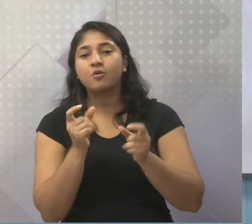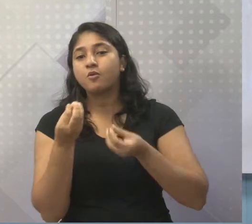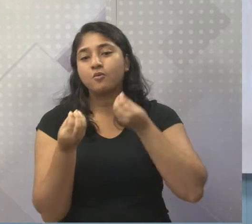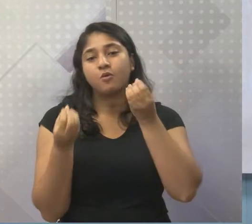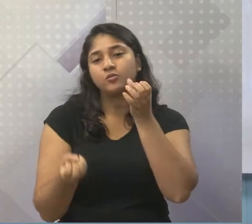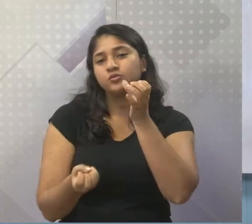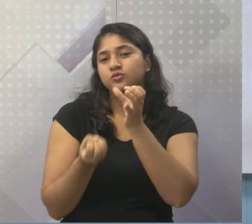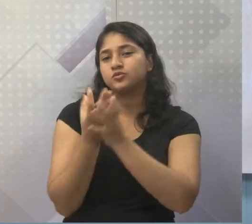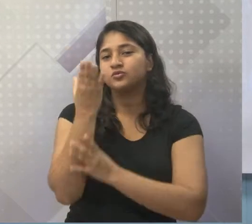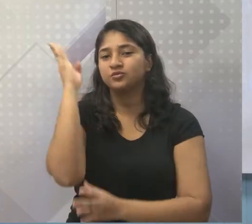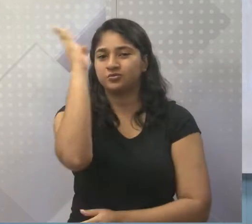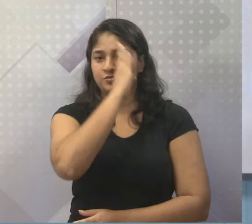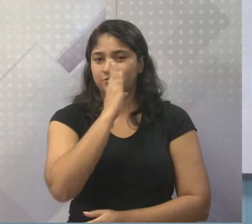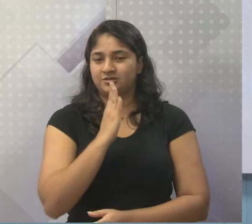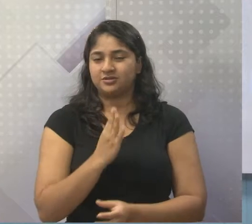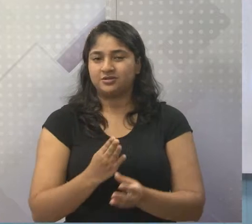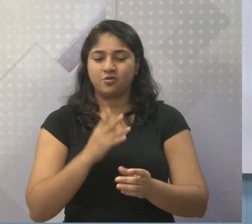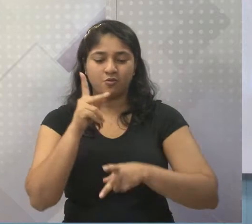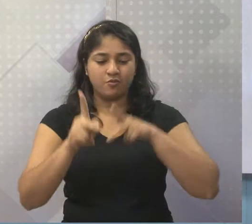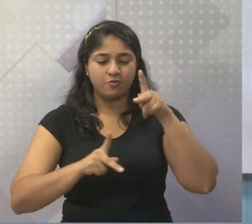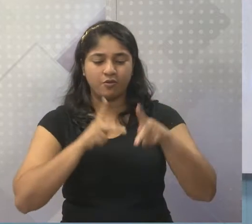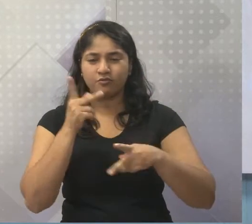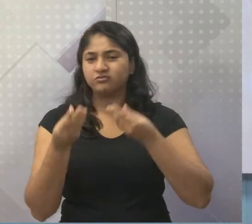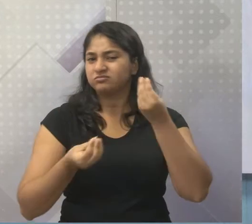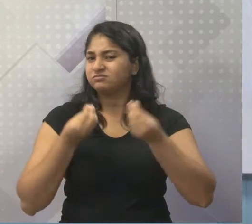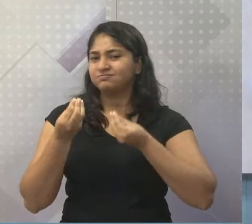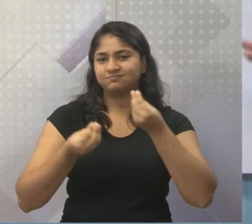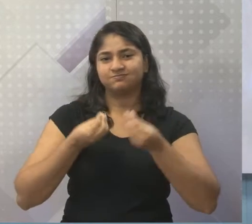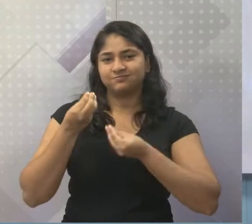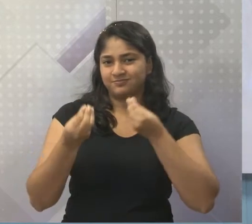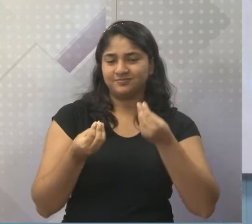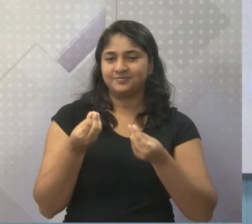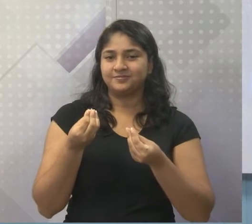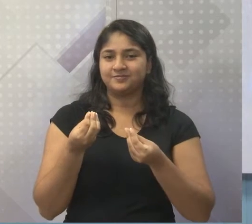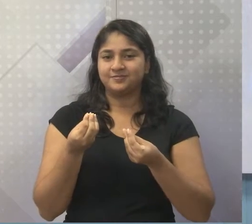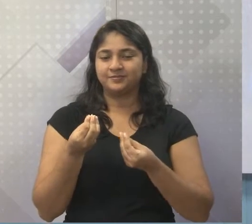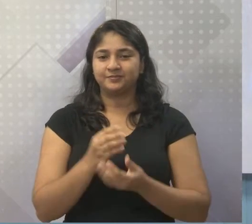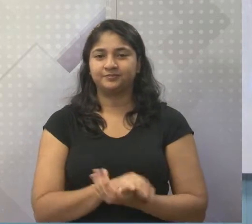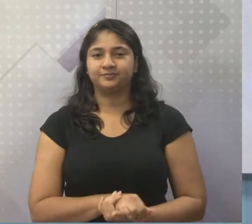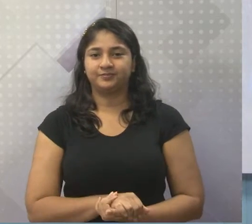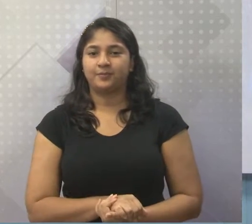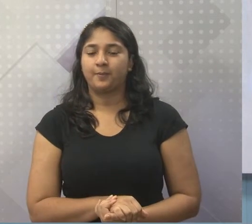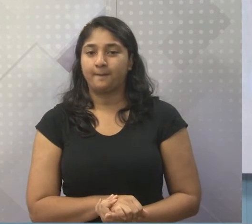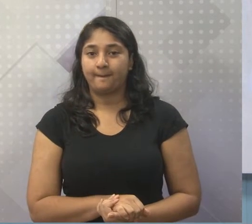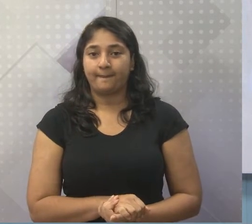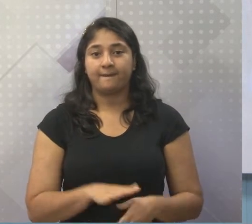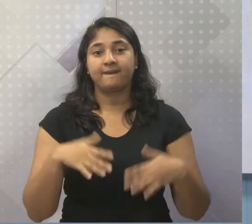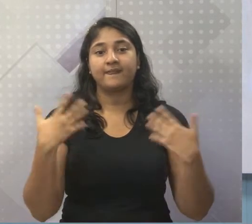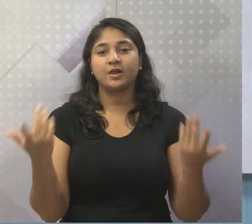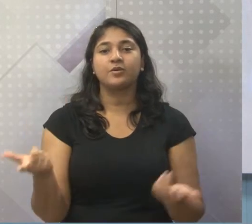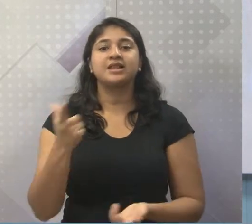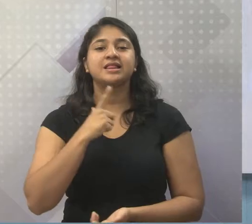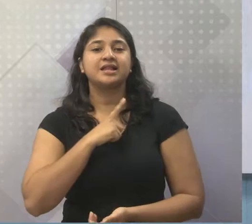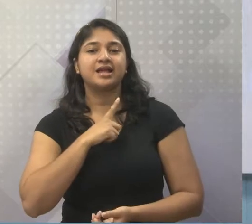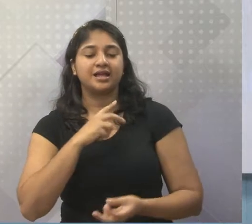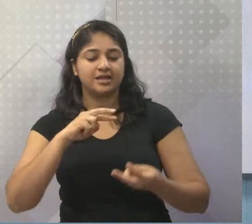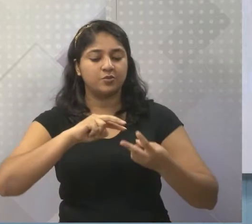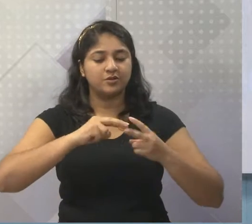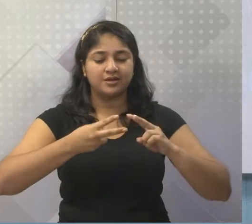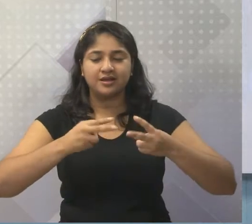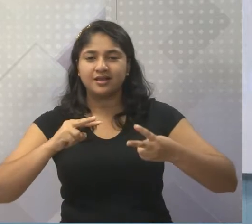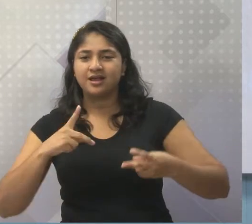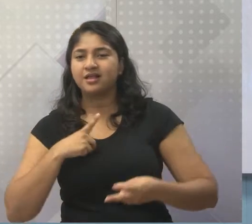brasileiros, né? Como é que a gente surge? Como é que a gente existe? O é a gente tem no nosso DNA?